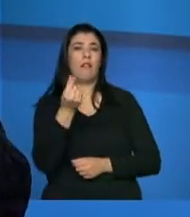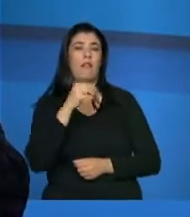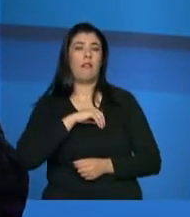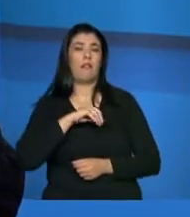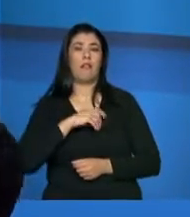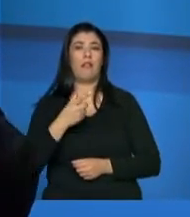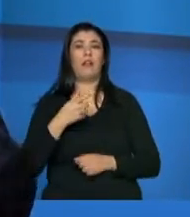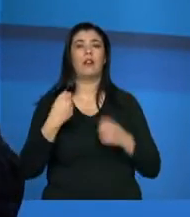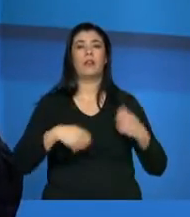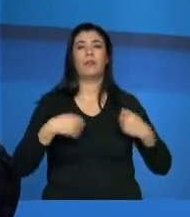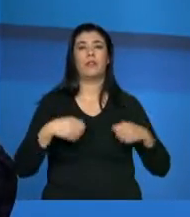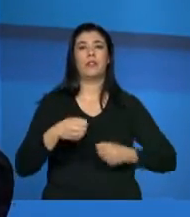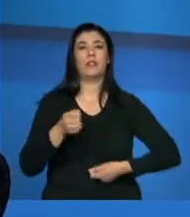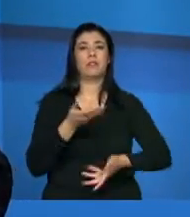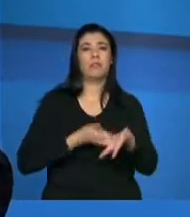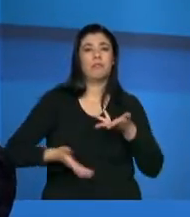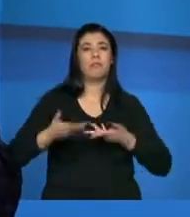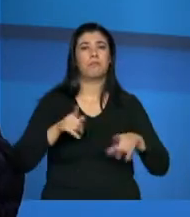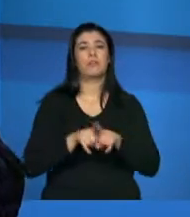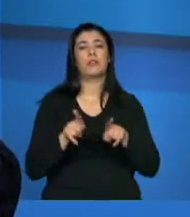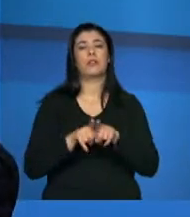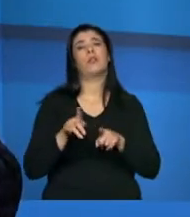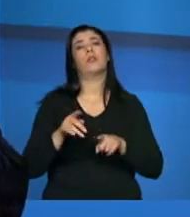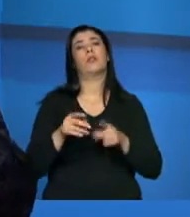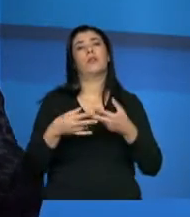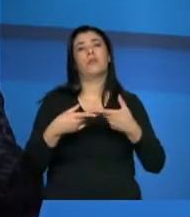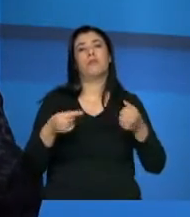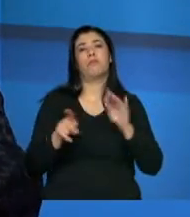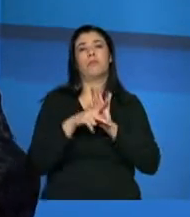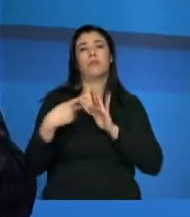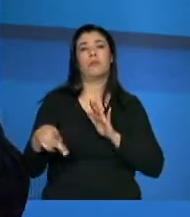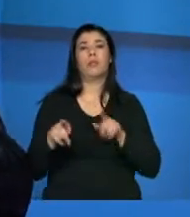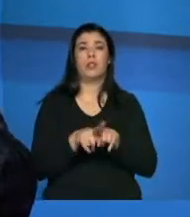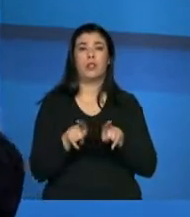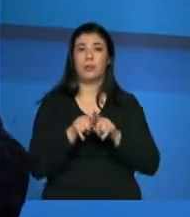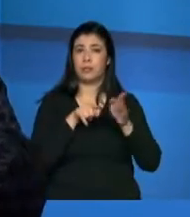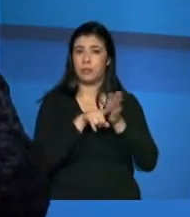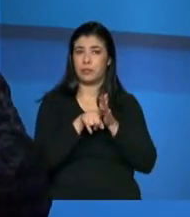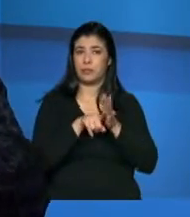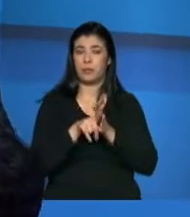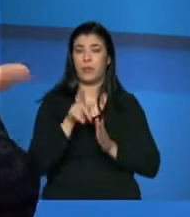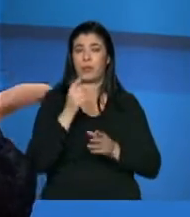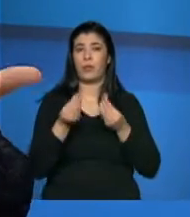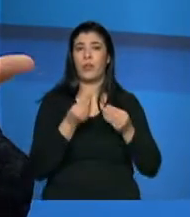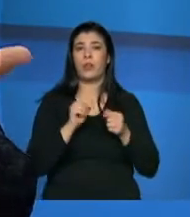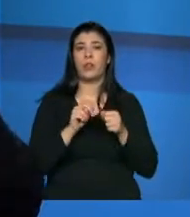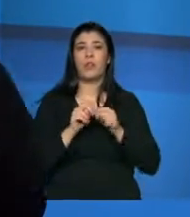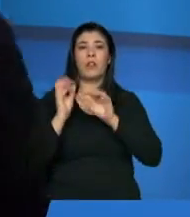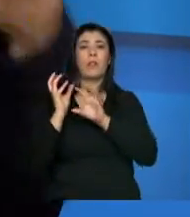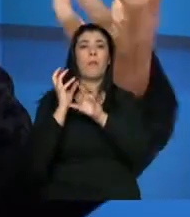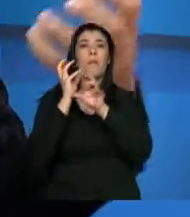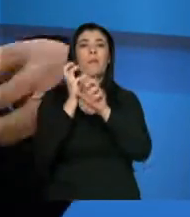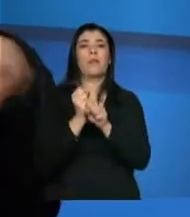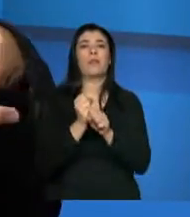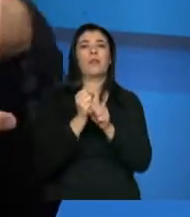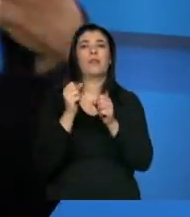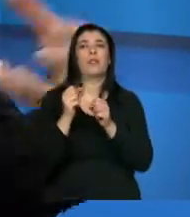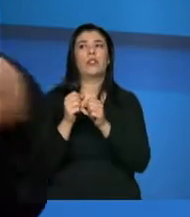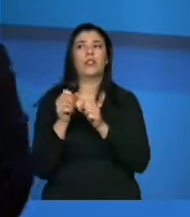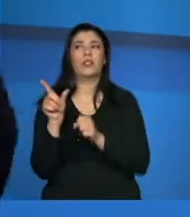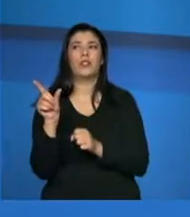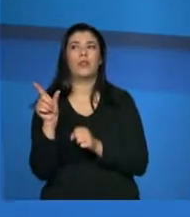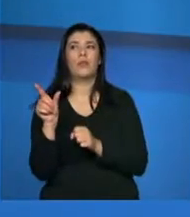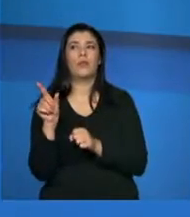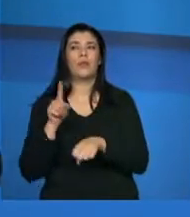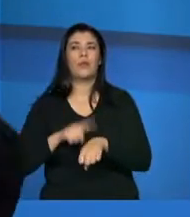lógica ali, estrutura e tal. E, ao mesmo tempo, analisar no médio prazo como é que foi o impacto nessa família, como é que tem sido, essa família tem